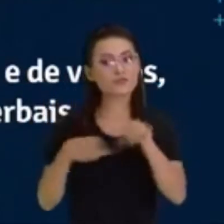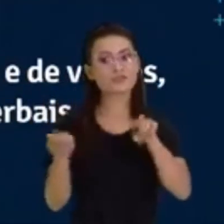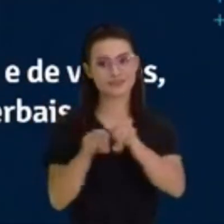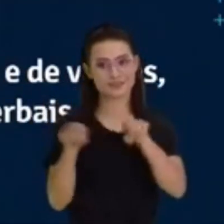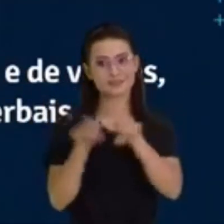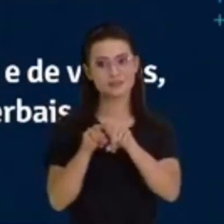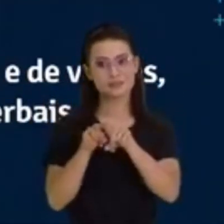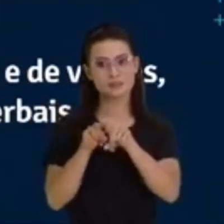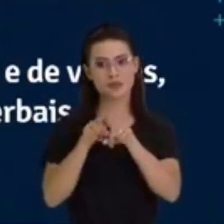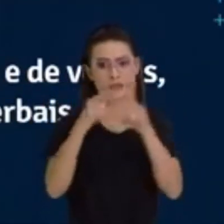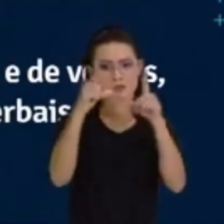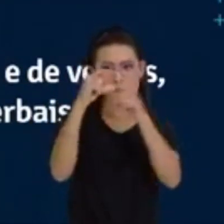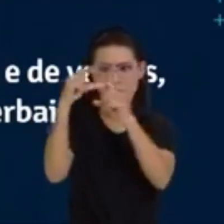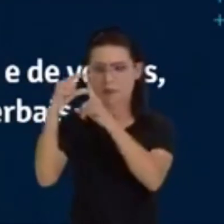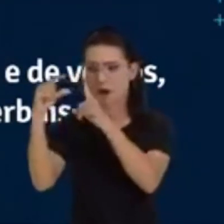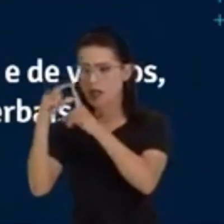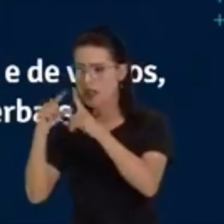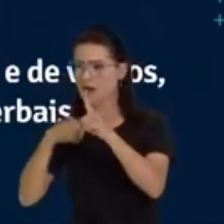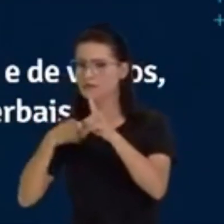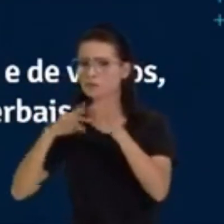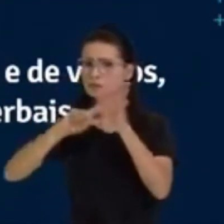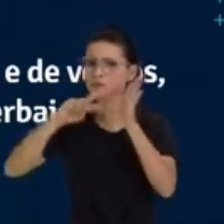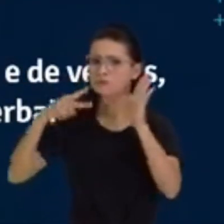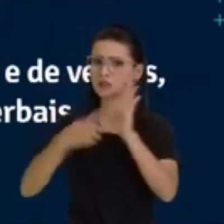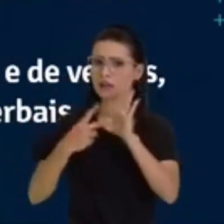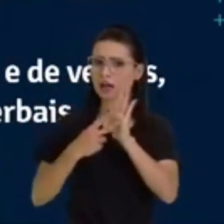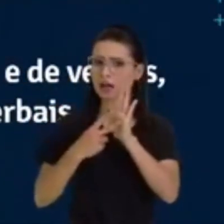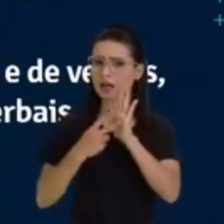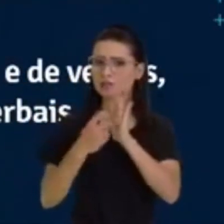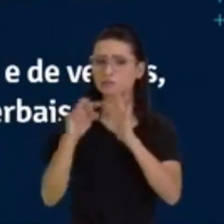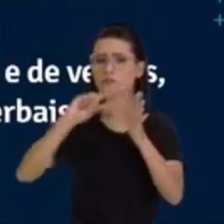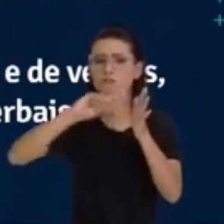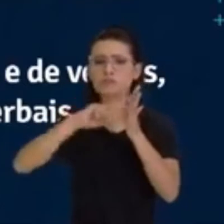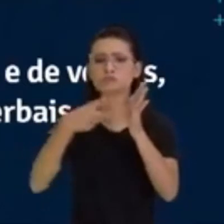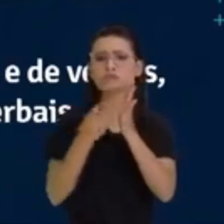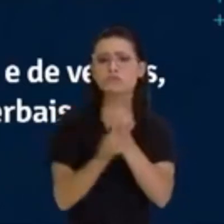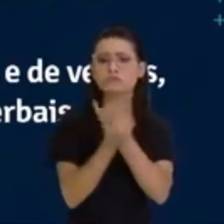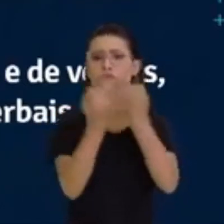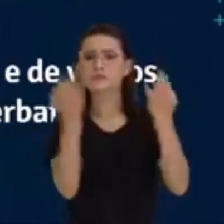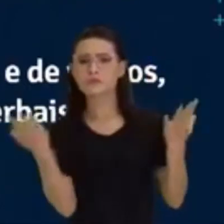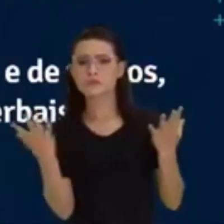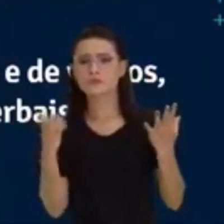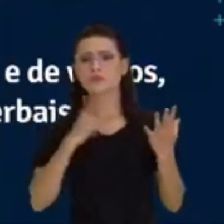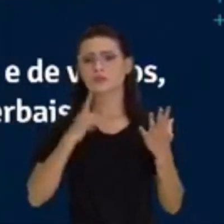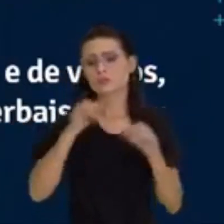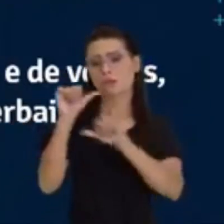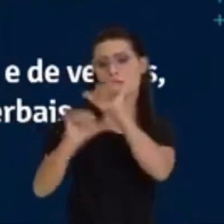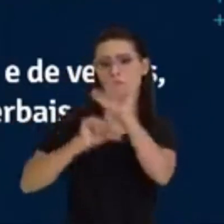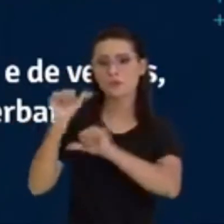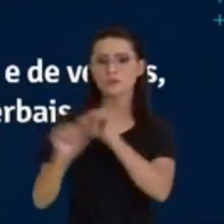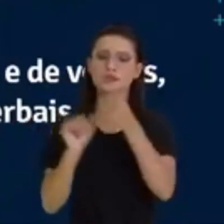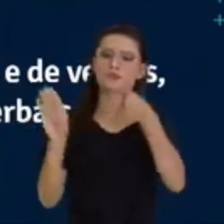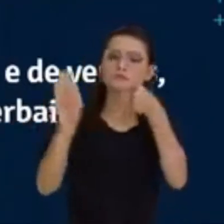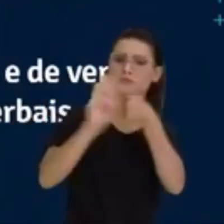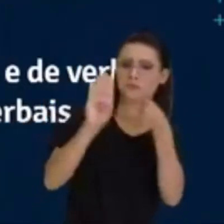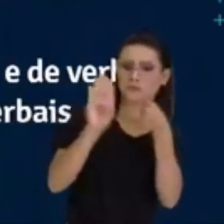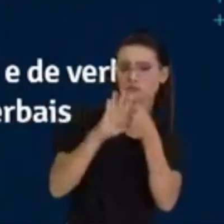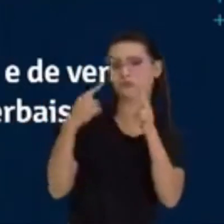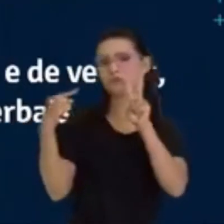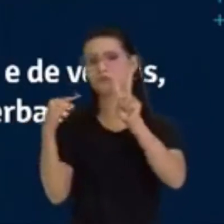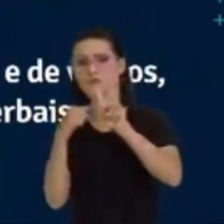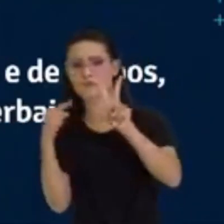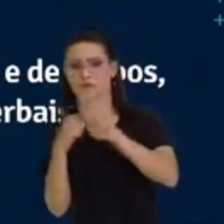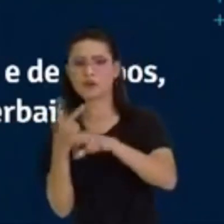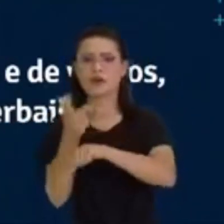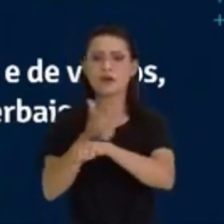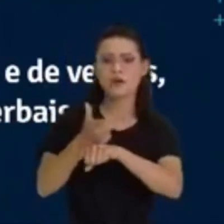ou expressões. Analisar a função e as flexões de substantivos, adjetivos e de verbos. Bem